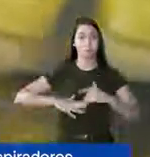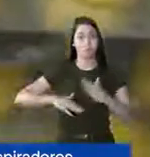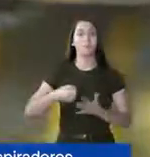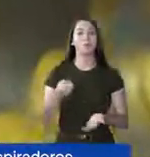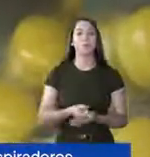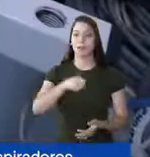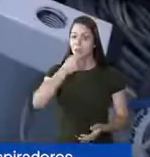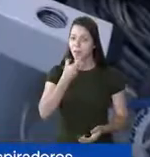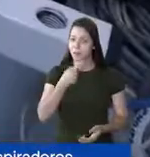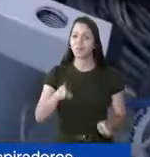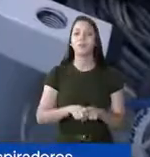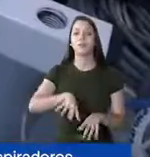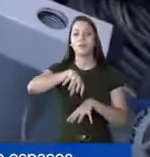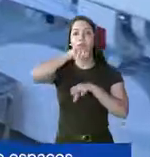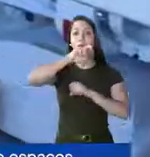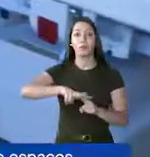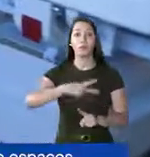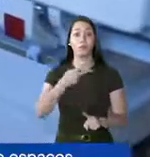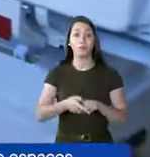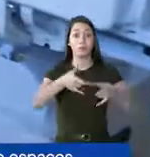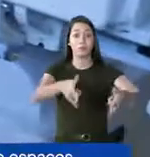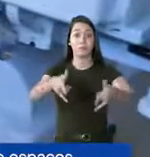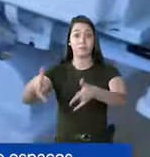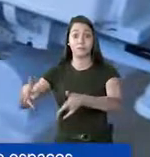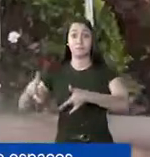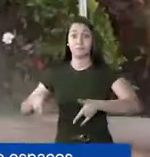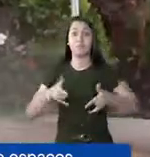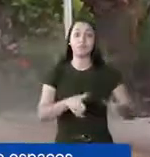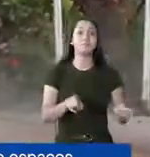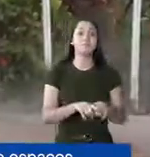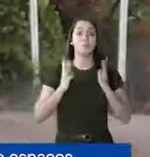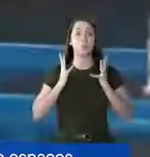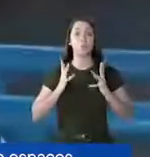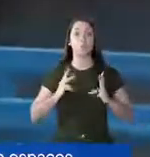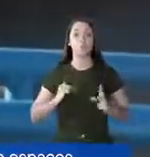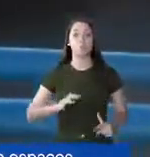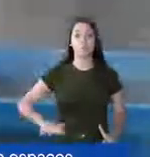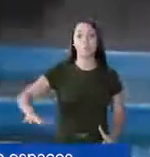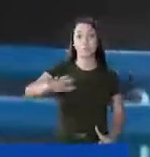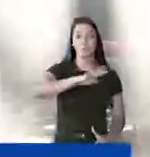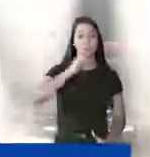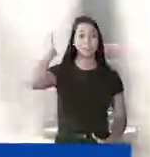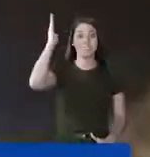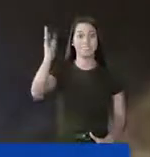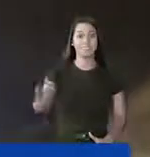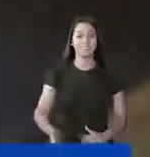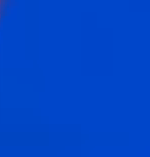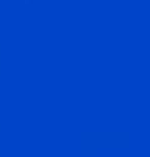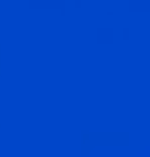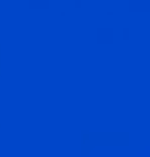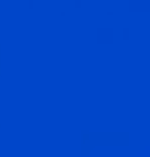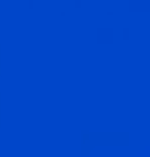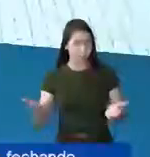comprou medicamentos, respiradores, mais do que dobrou o número de leitos e realiza a sanitização de espaços públicos dia e noite.